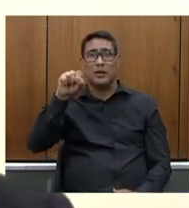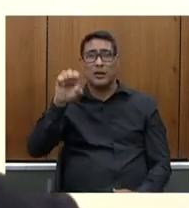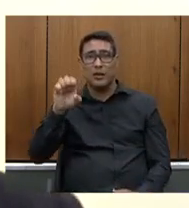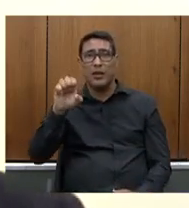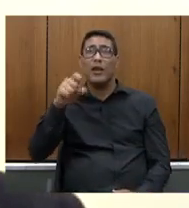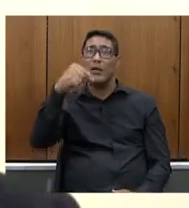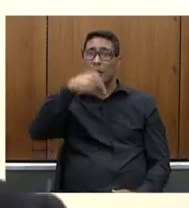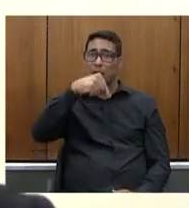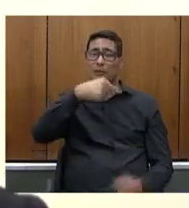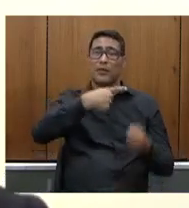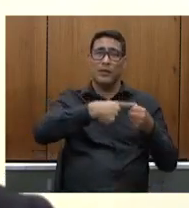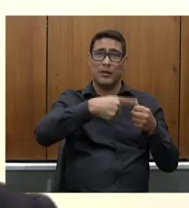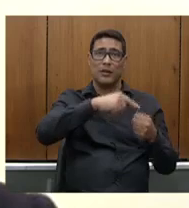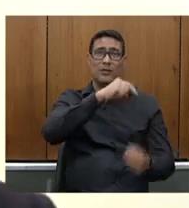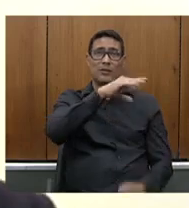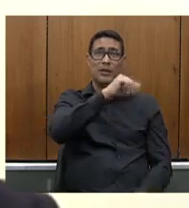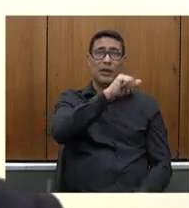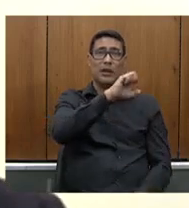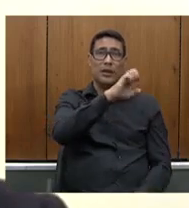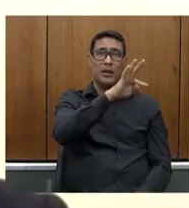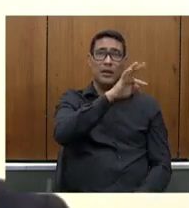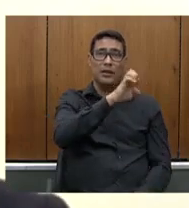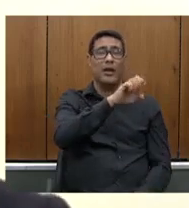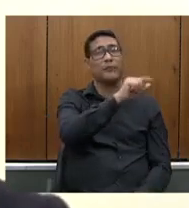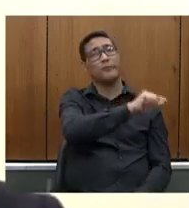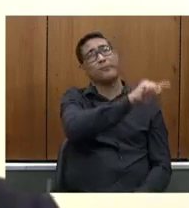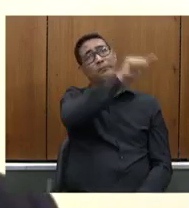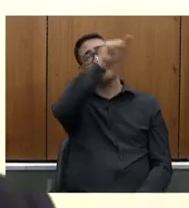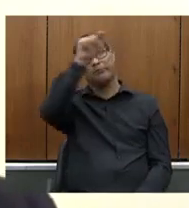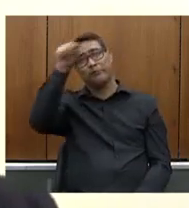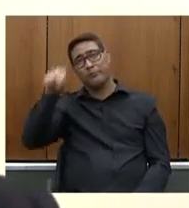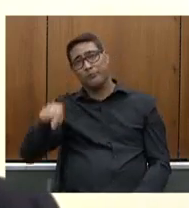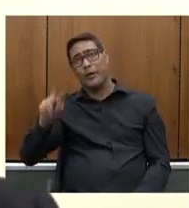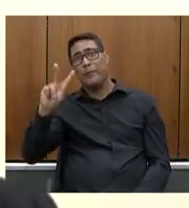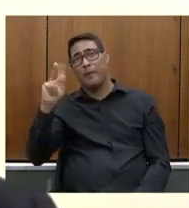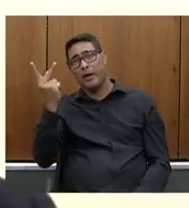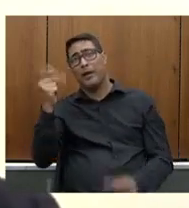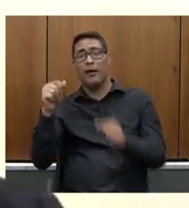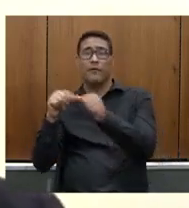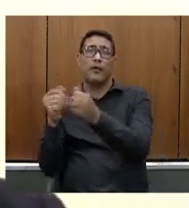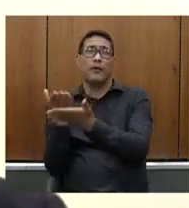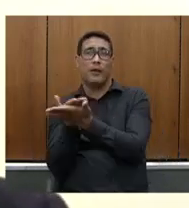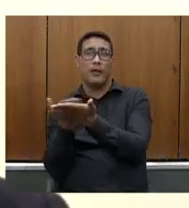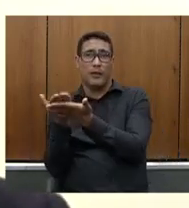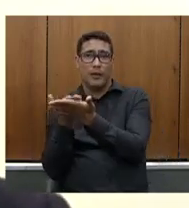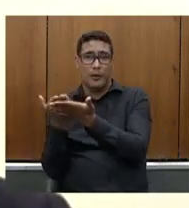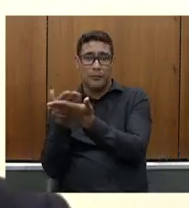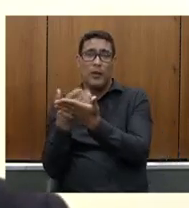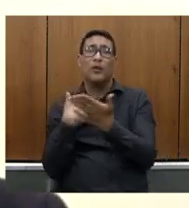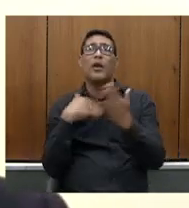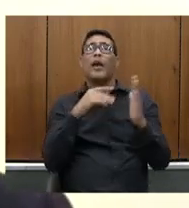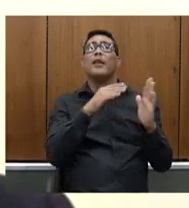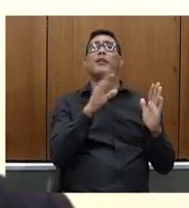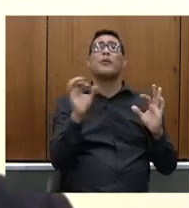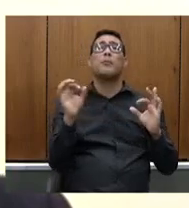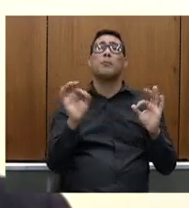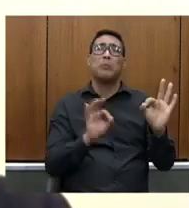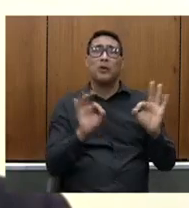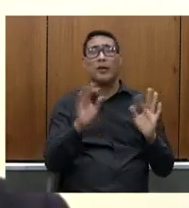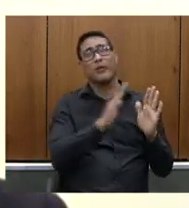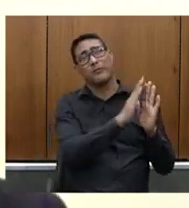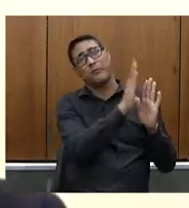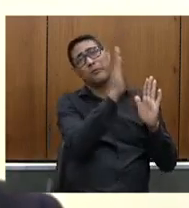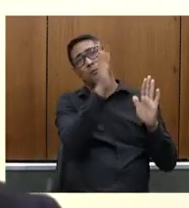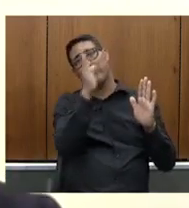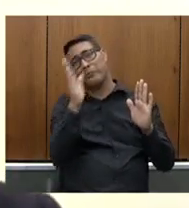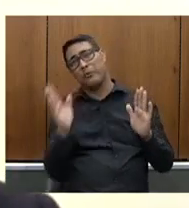cidade de Caeté para vir para Belo Horizonte se tratar a distância é pequena mas o processo todo é muito sofrido porque normalmente vem num